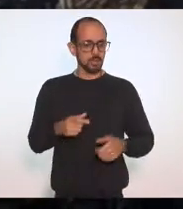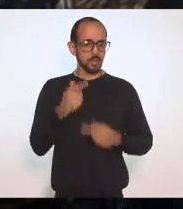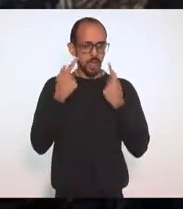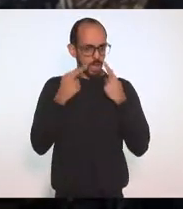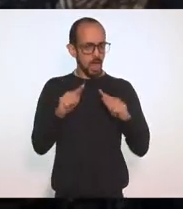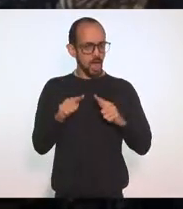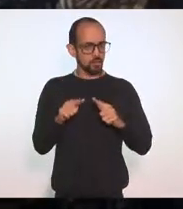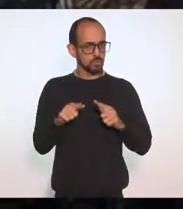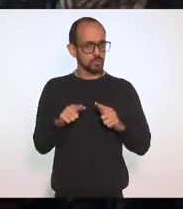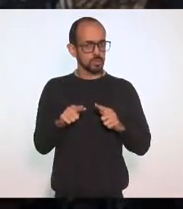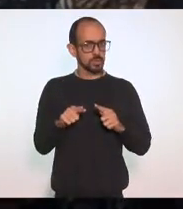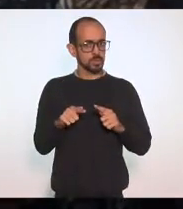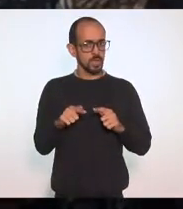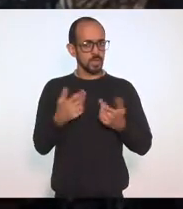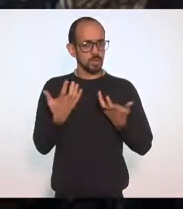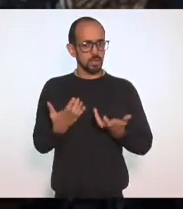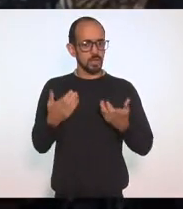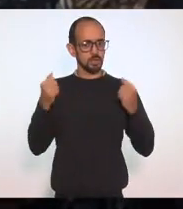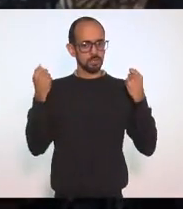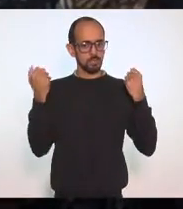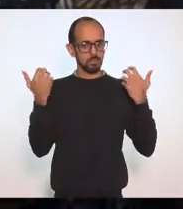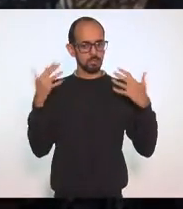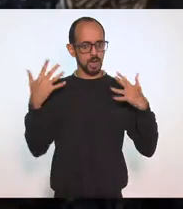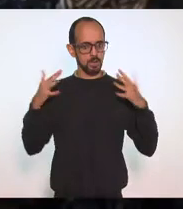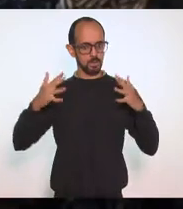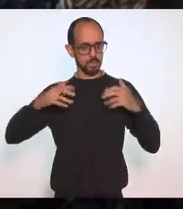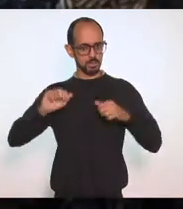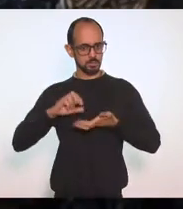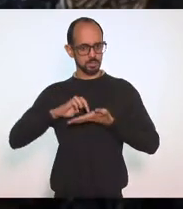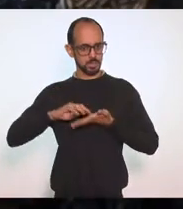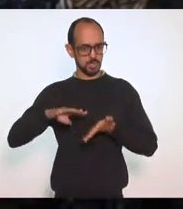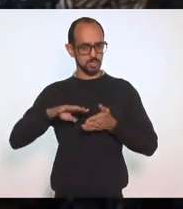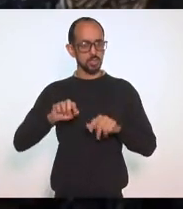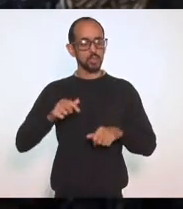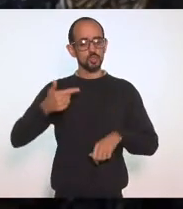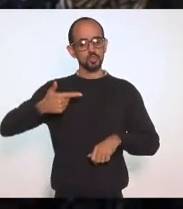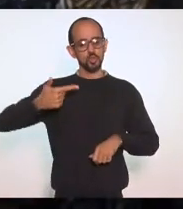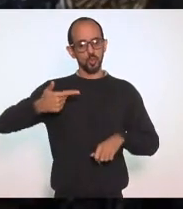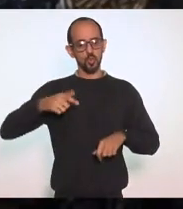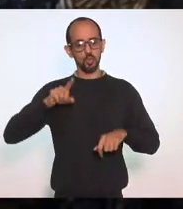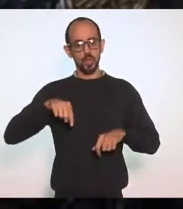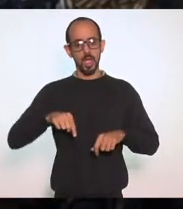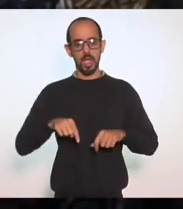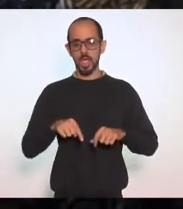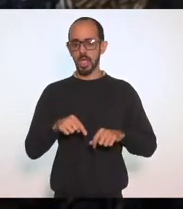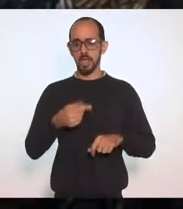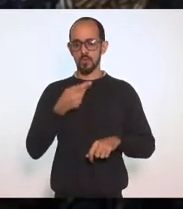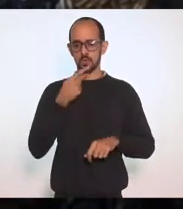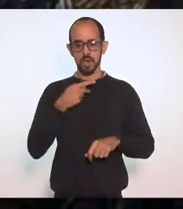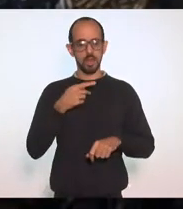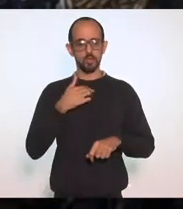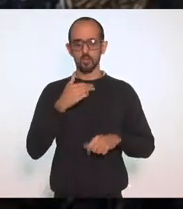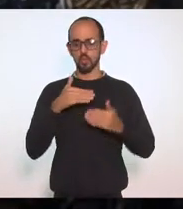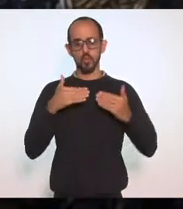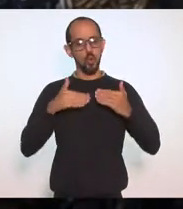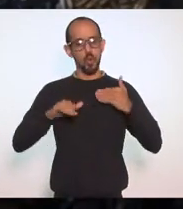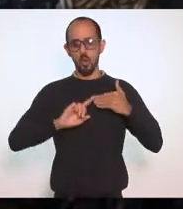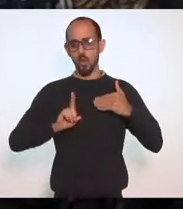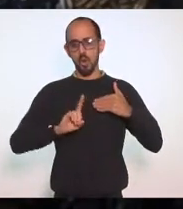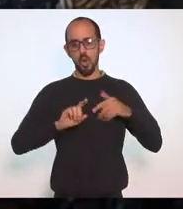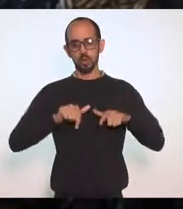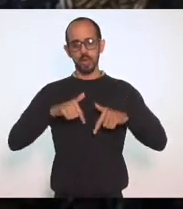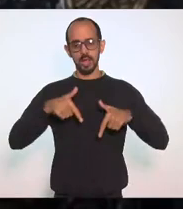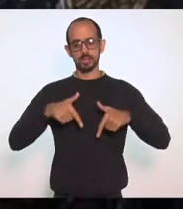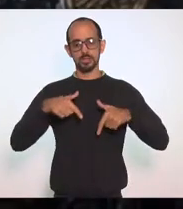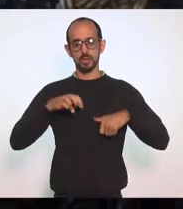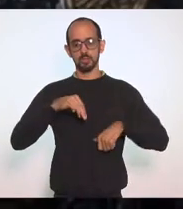Então, queria parabenizar essa mensagem. E a segunda, presidente, repudiar a ação que o Ministério Público